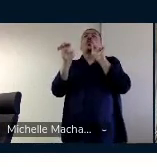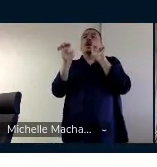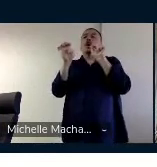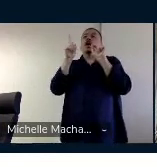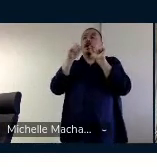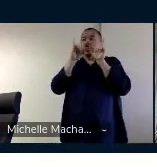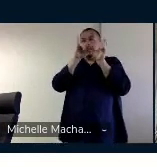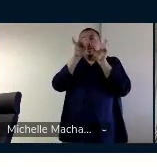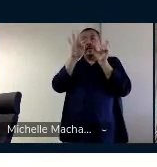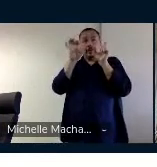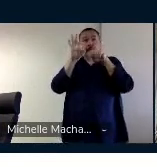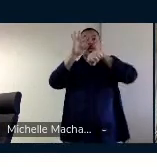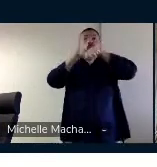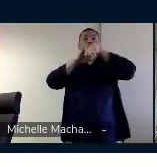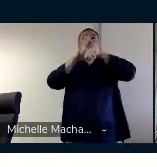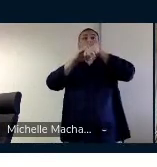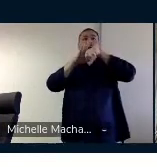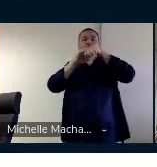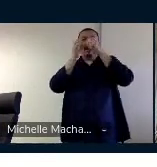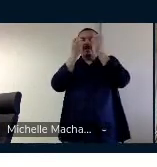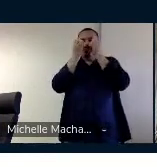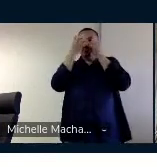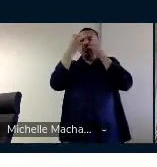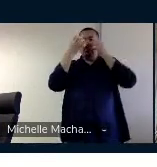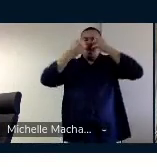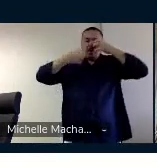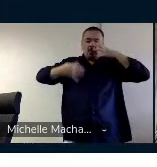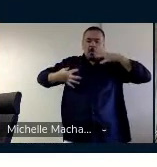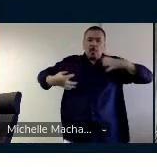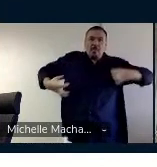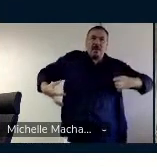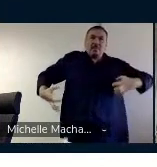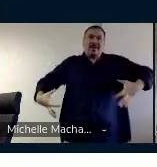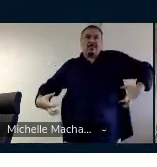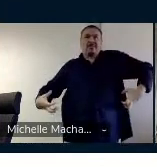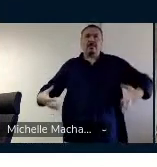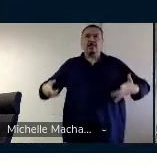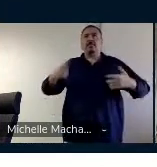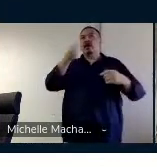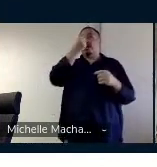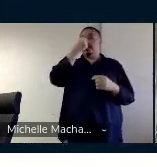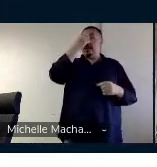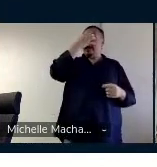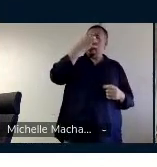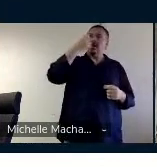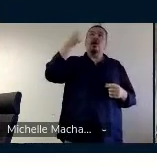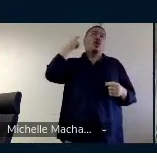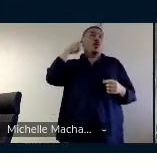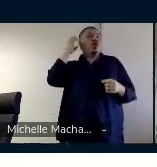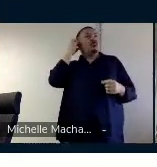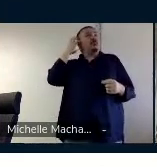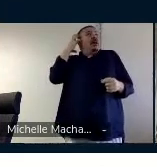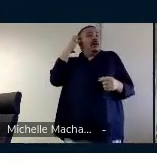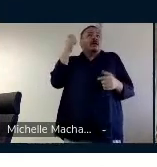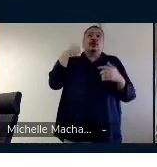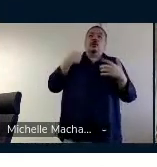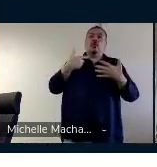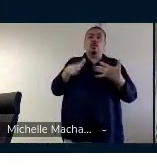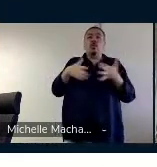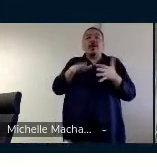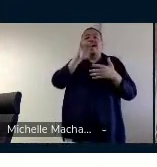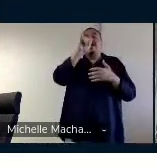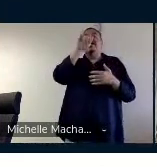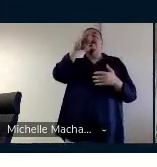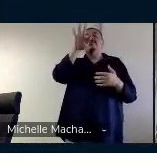um significado de doenças inflamatórias em diferentes regiões do corpo. Então, no nariz, no ouvido, várias inflamações, a gente